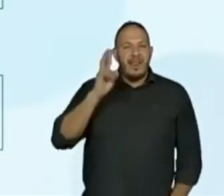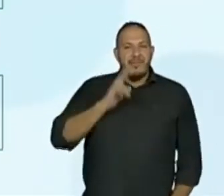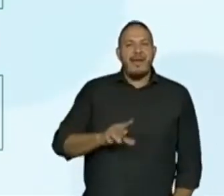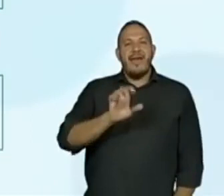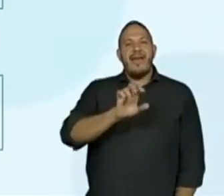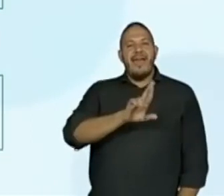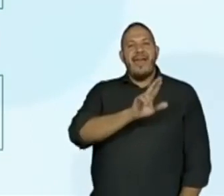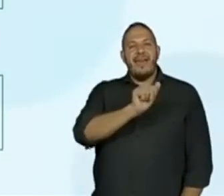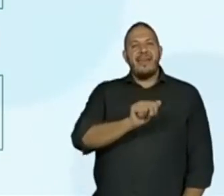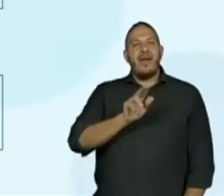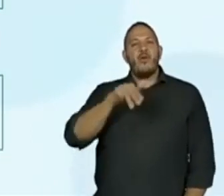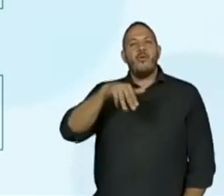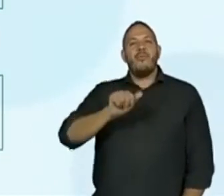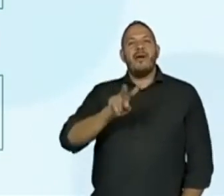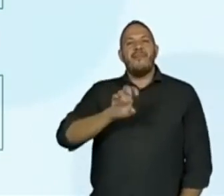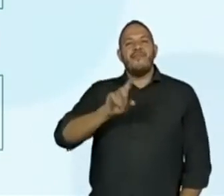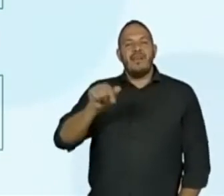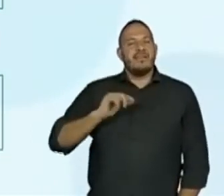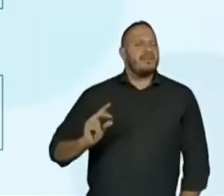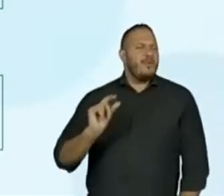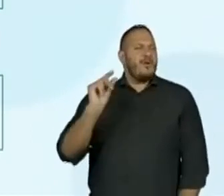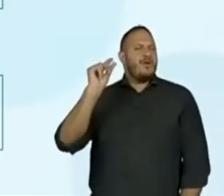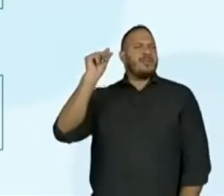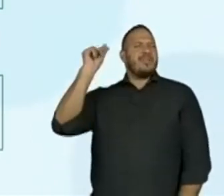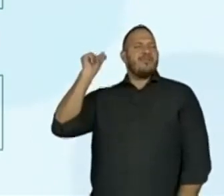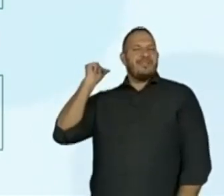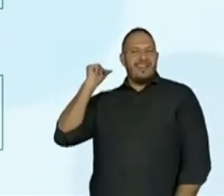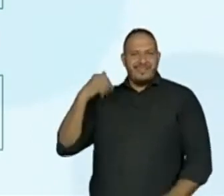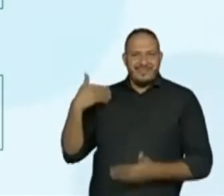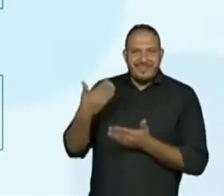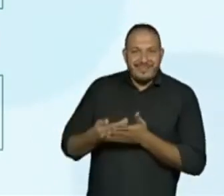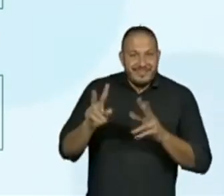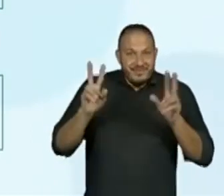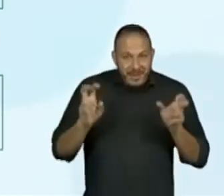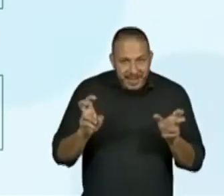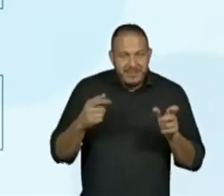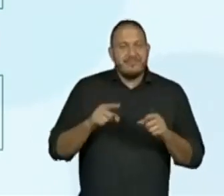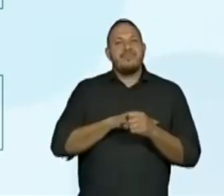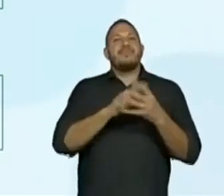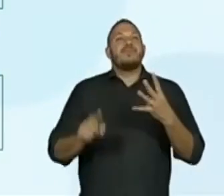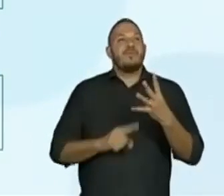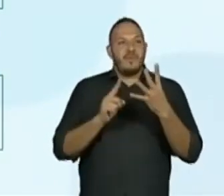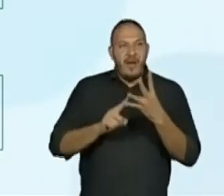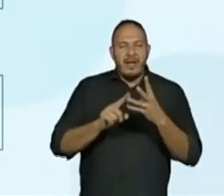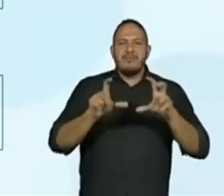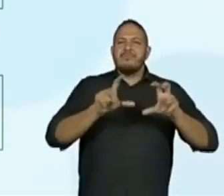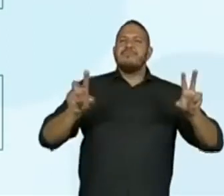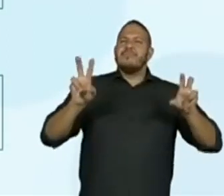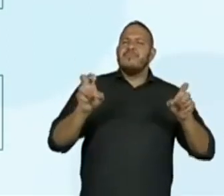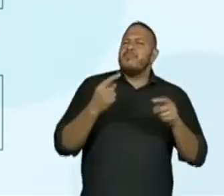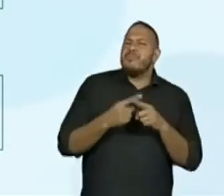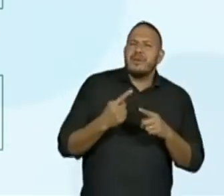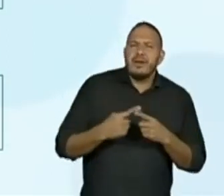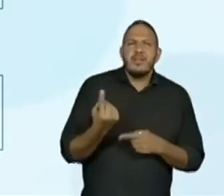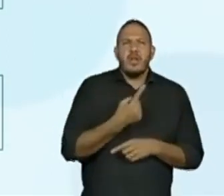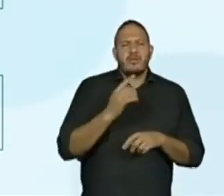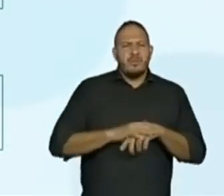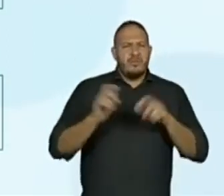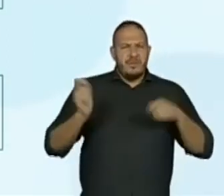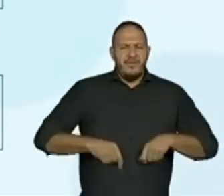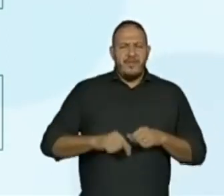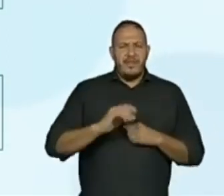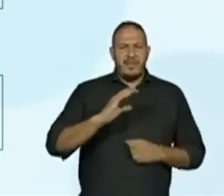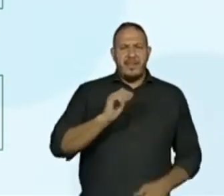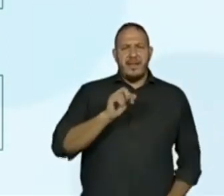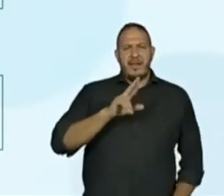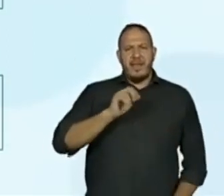exemplo, que se remete a partir do primeiro verso. Questão quatro. Por que podemos dizer que o caracol